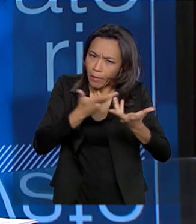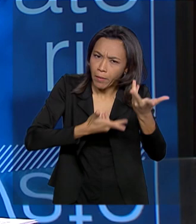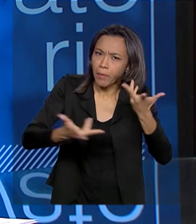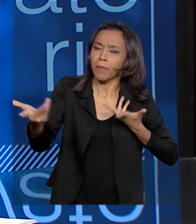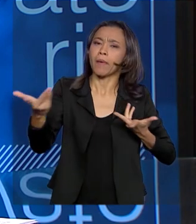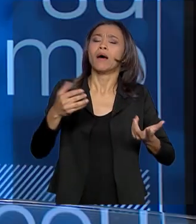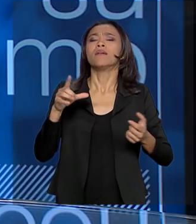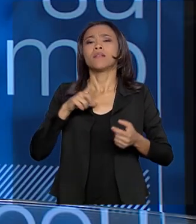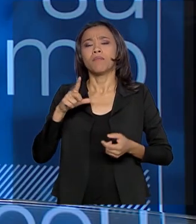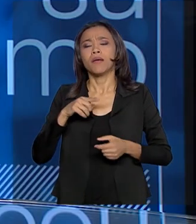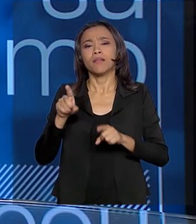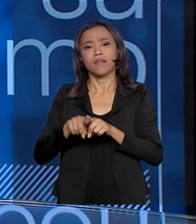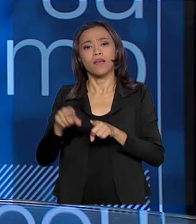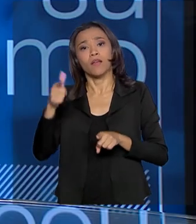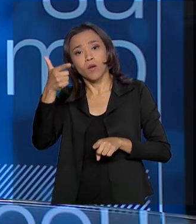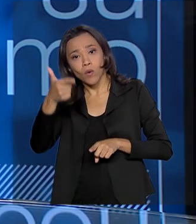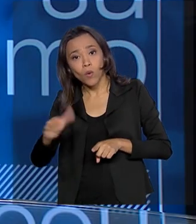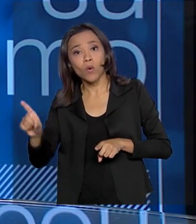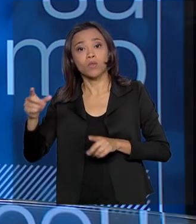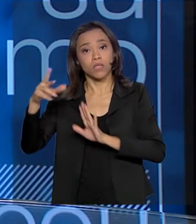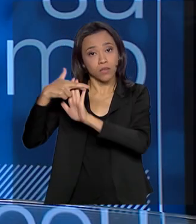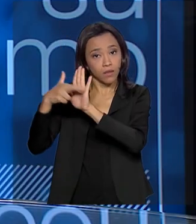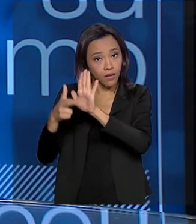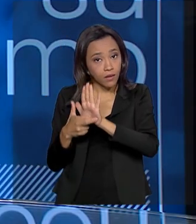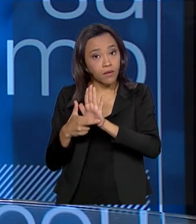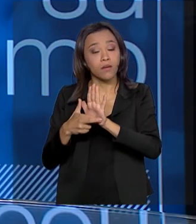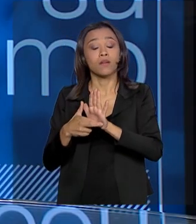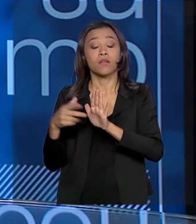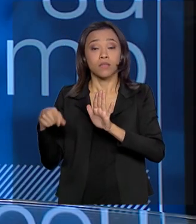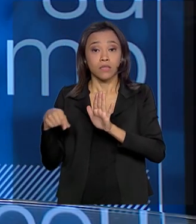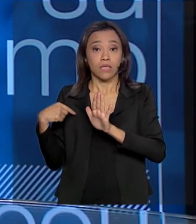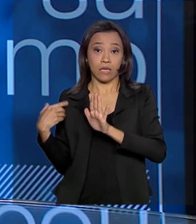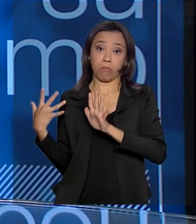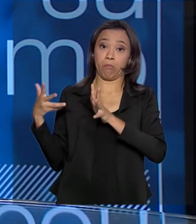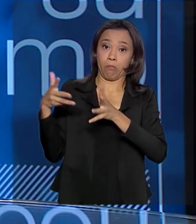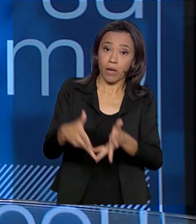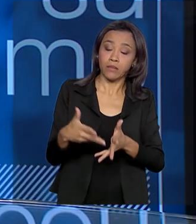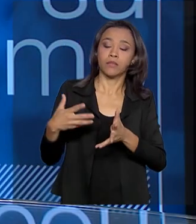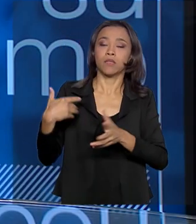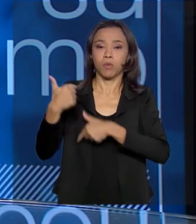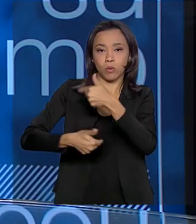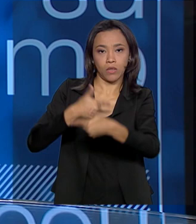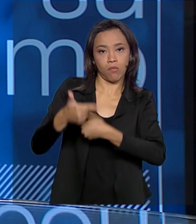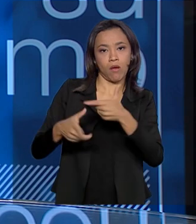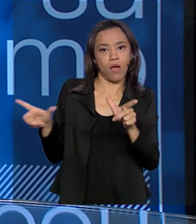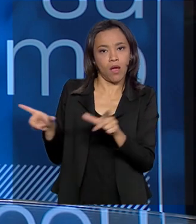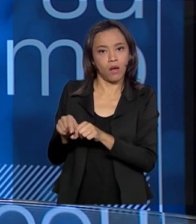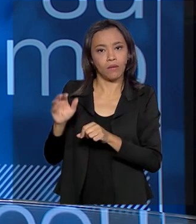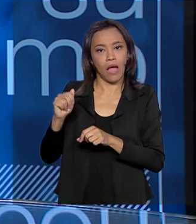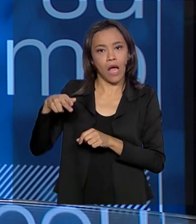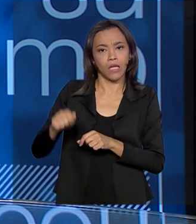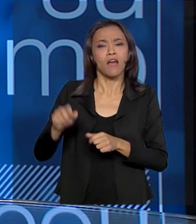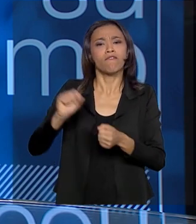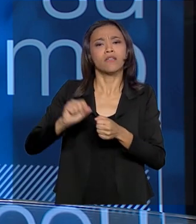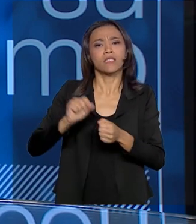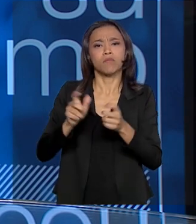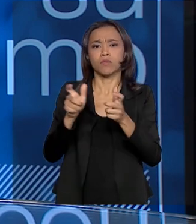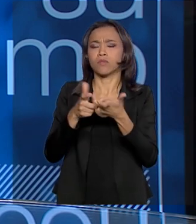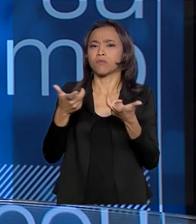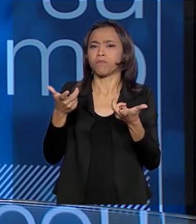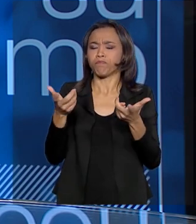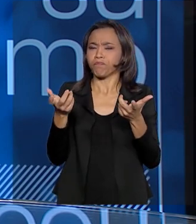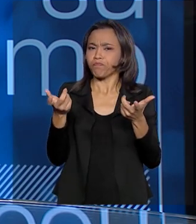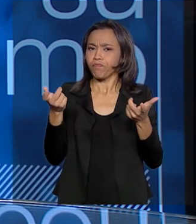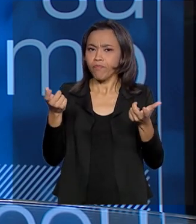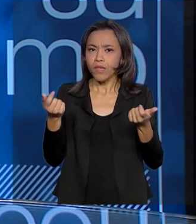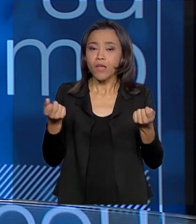também temos as alocações e os marcos regulatórios nas regiões que a ANA participa ativamente. Então, fazemos faixas de captação de água,